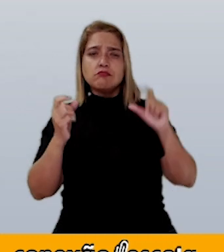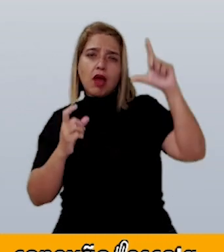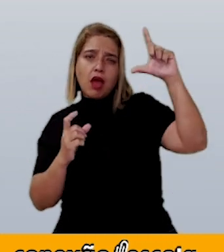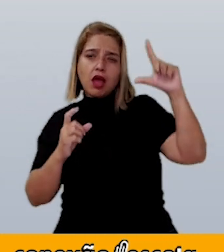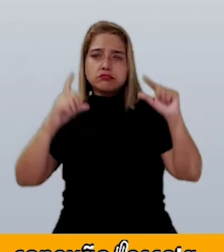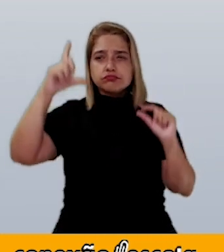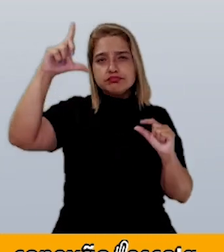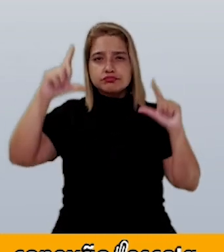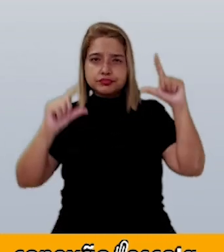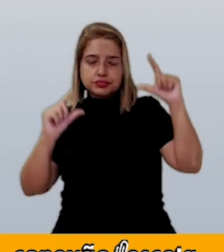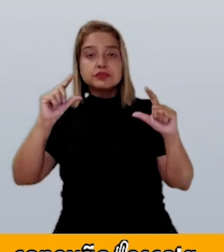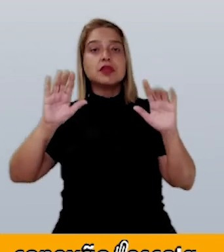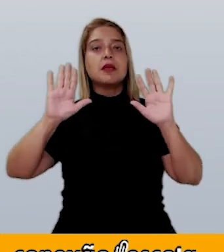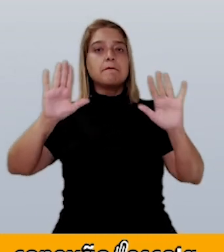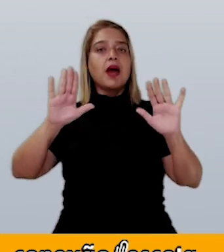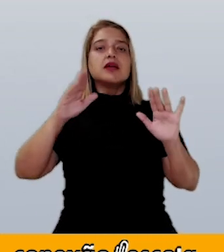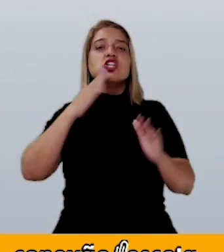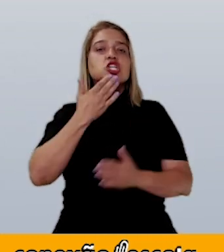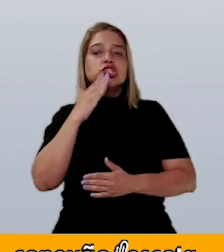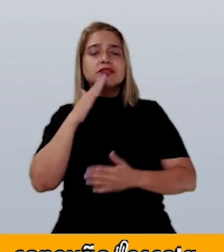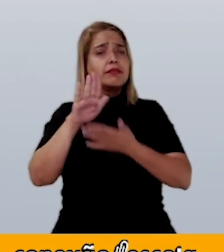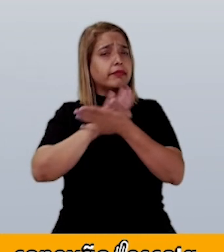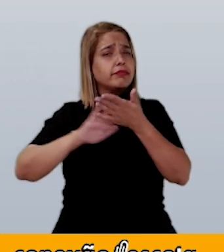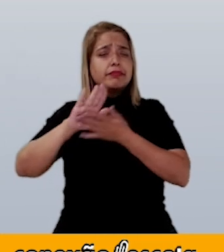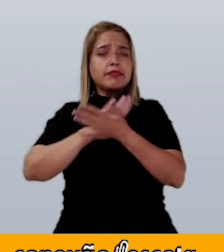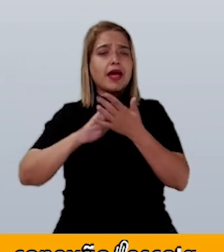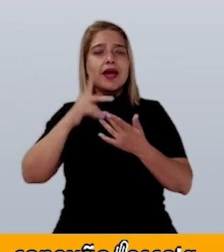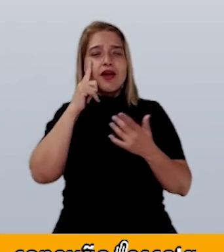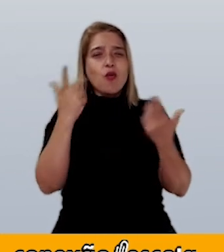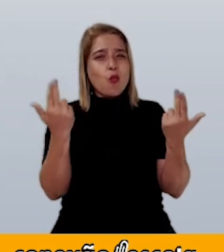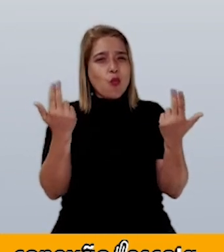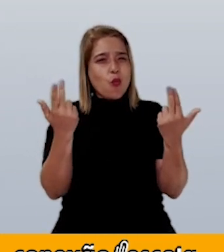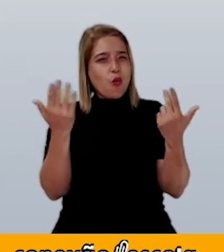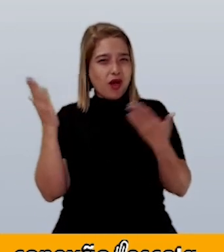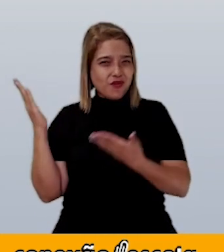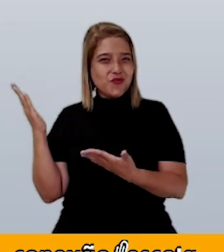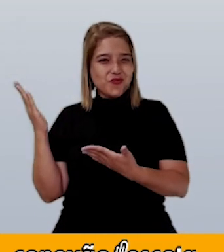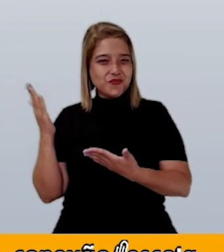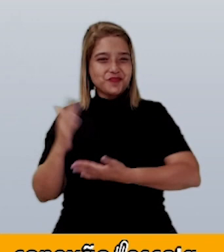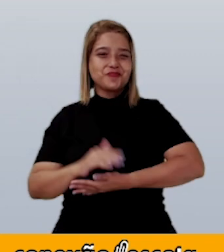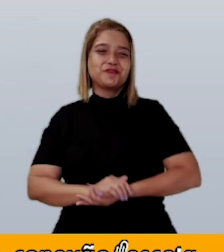ocorrência de deformação. Consegue observar?